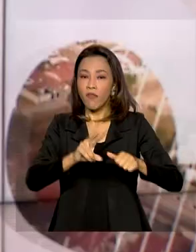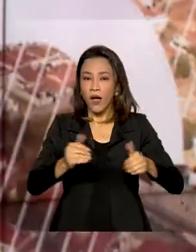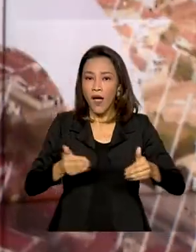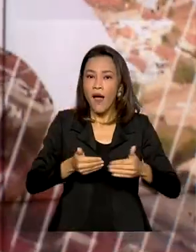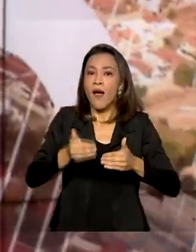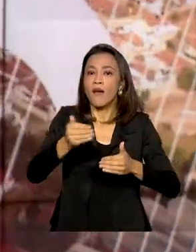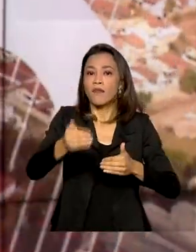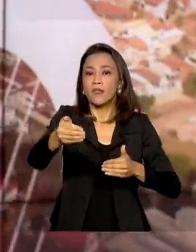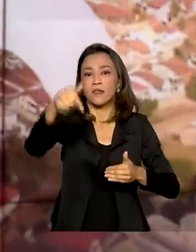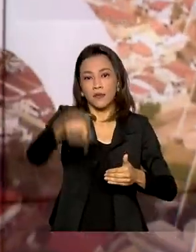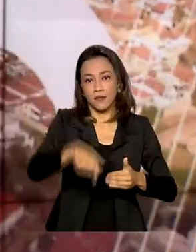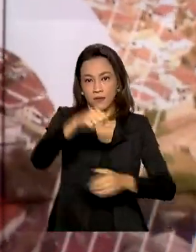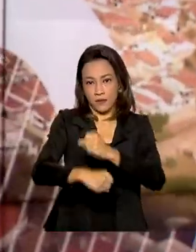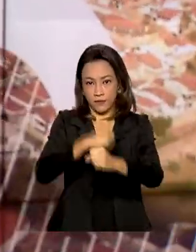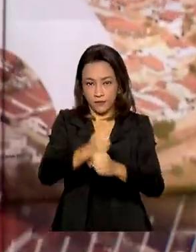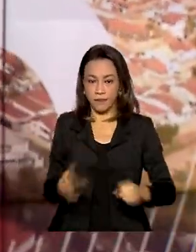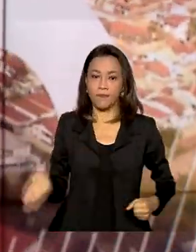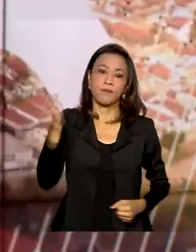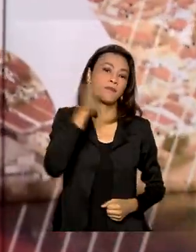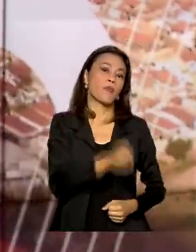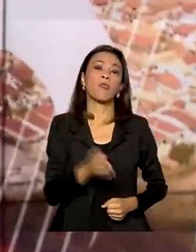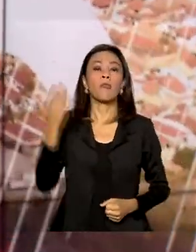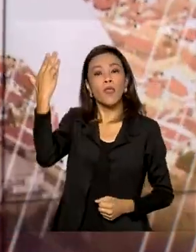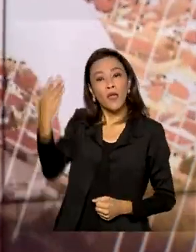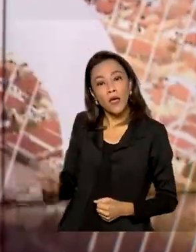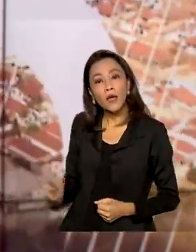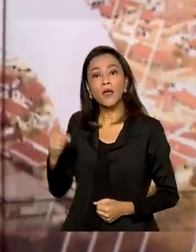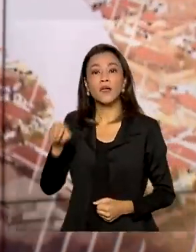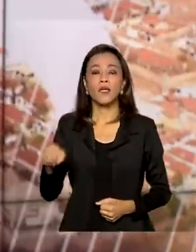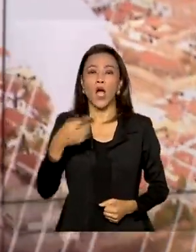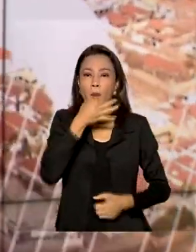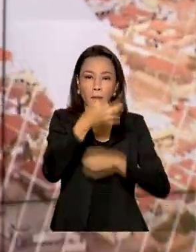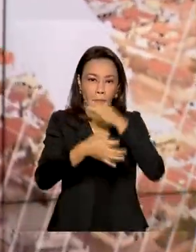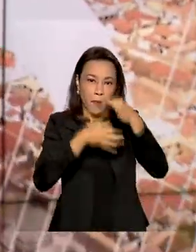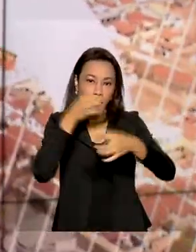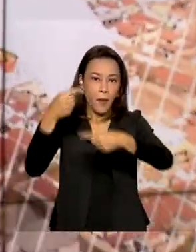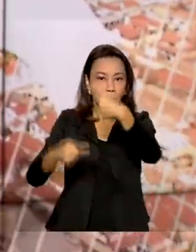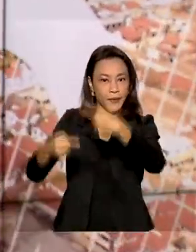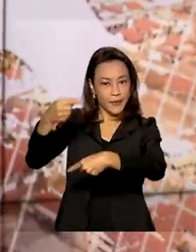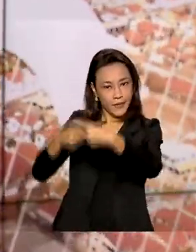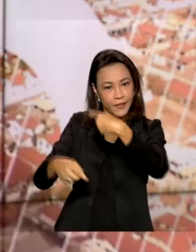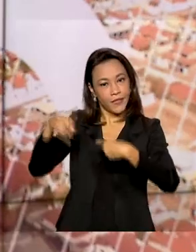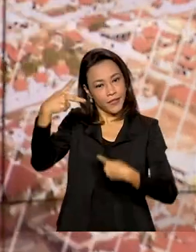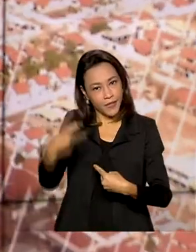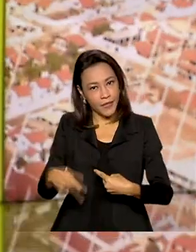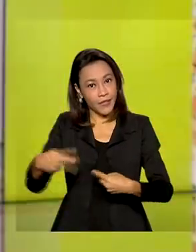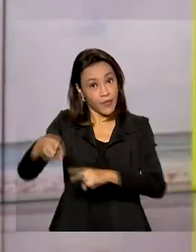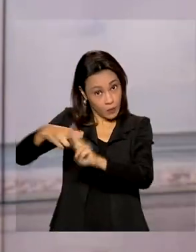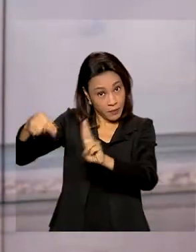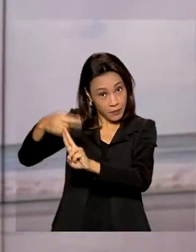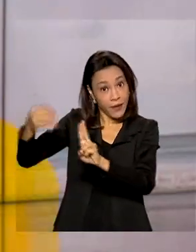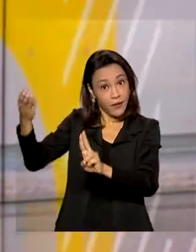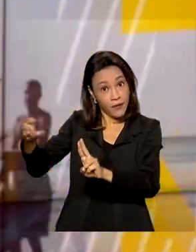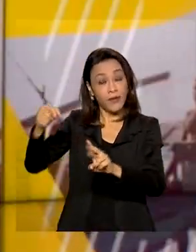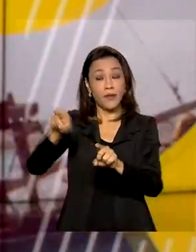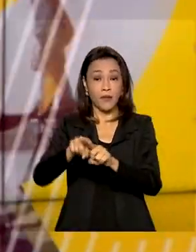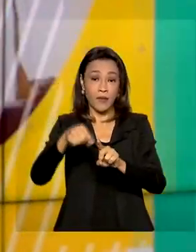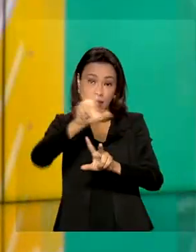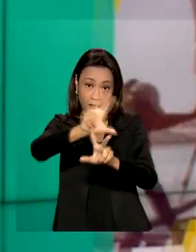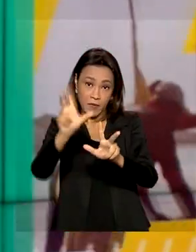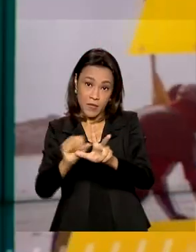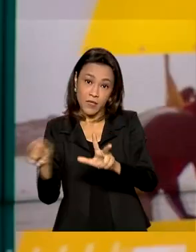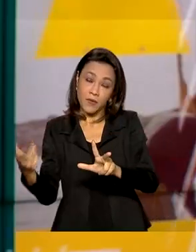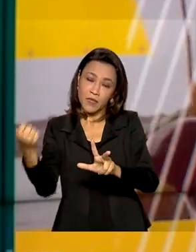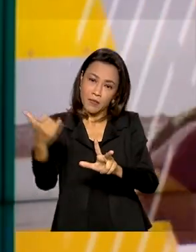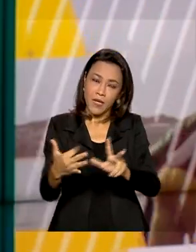ano. E de acordo com o cientista político da Universidade de Brasília e comentarista aqui da TV Brasil, Ricardo Caldas, o Fórum